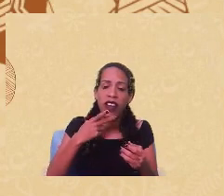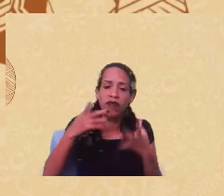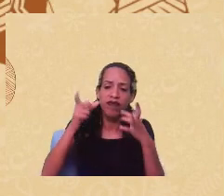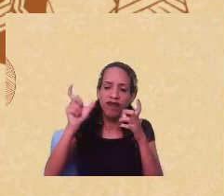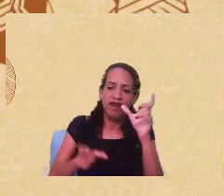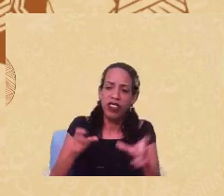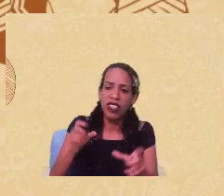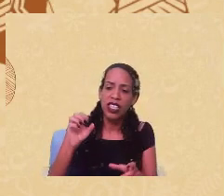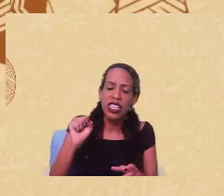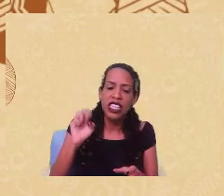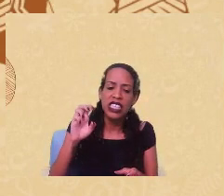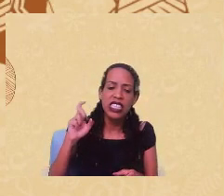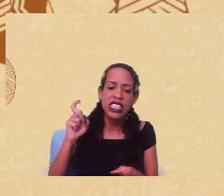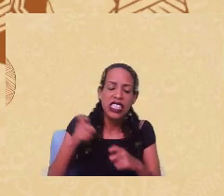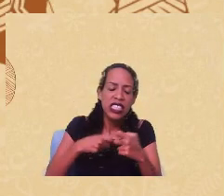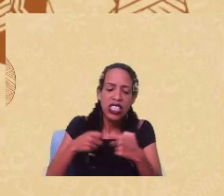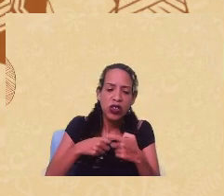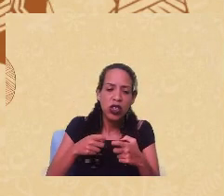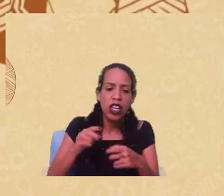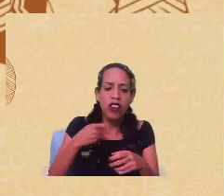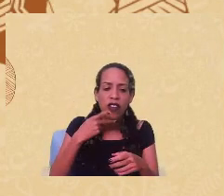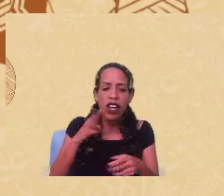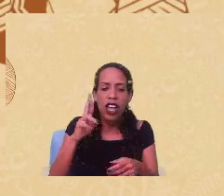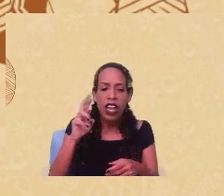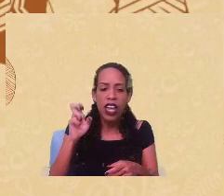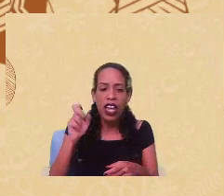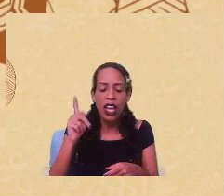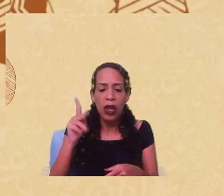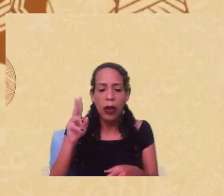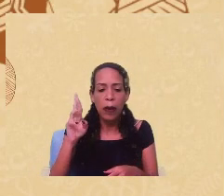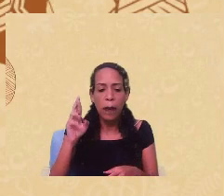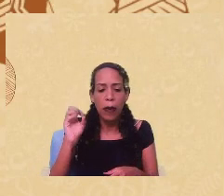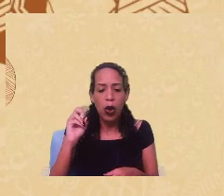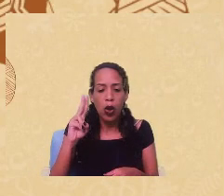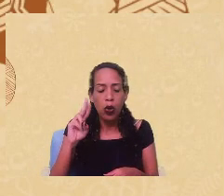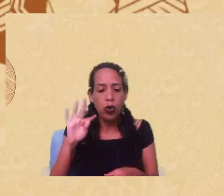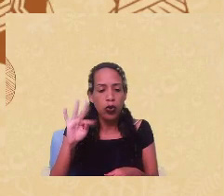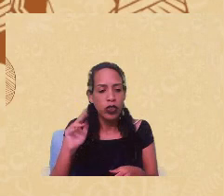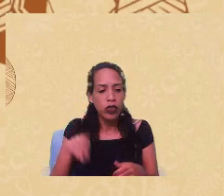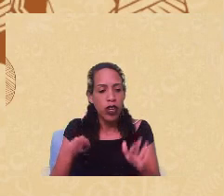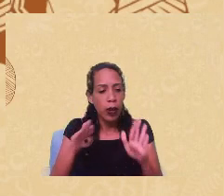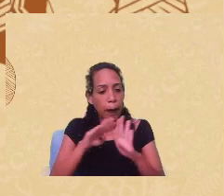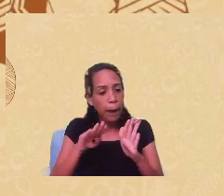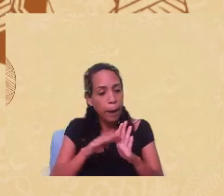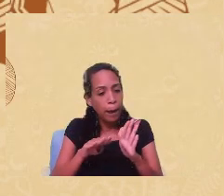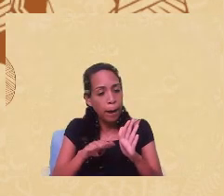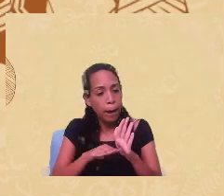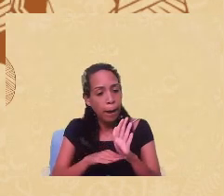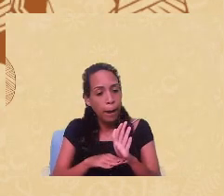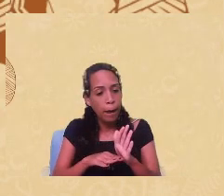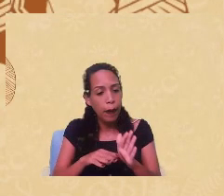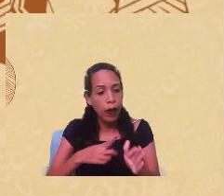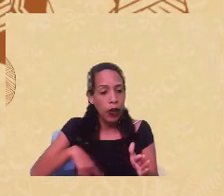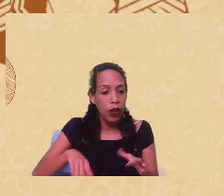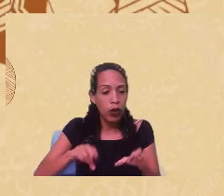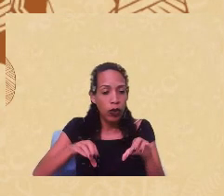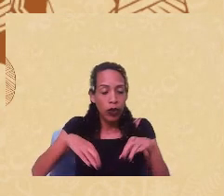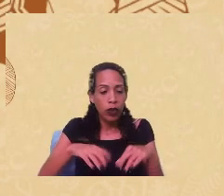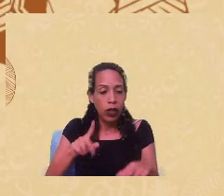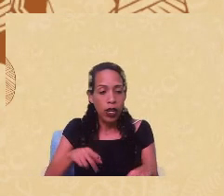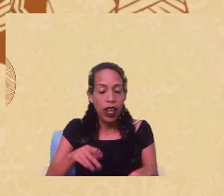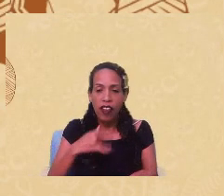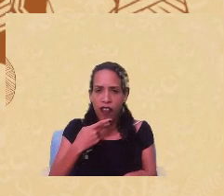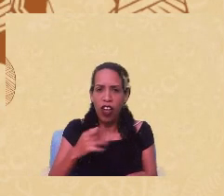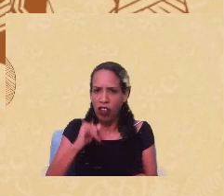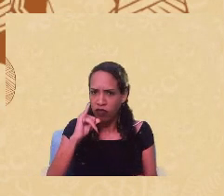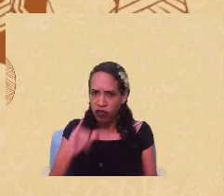potencialidade reprodutiva? E aí, algumas premissas para a nossa formação. Uma é denunciar e romper com o